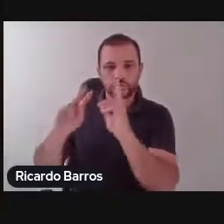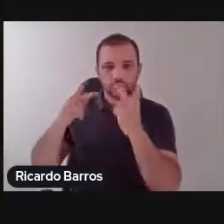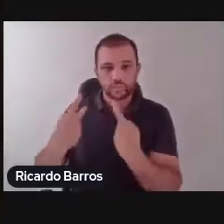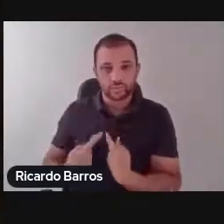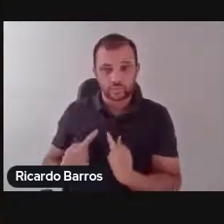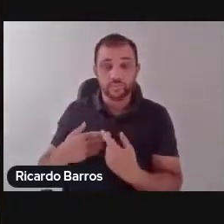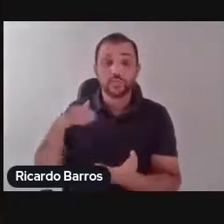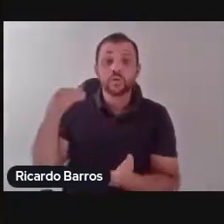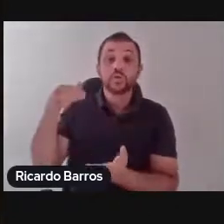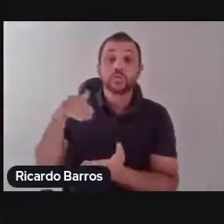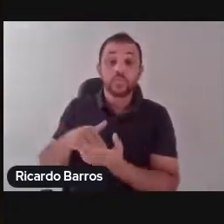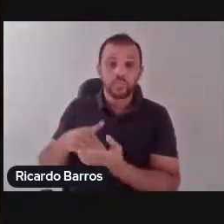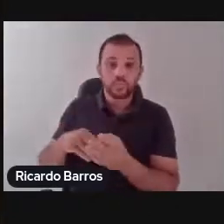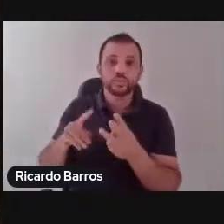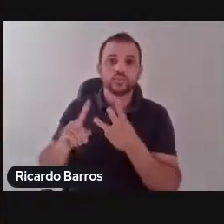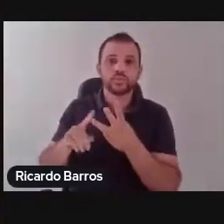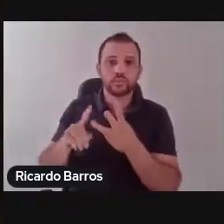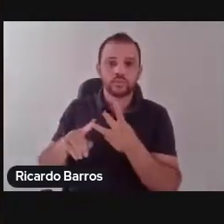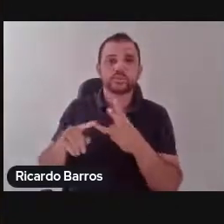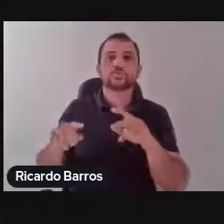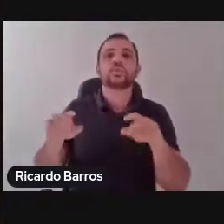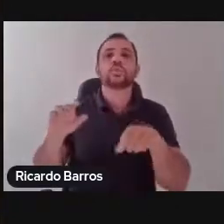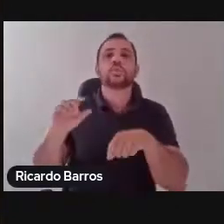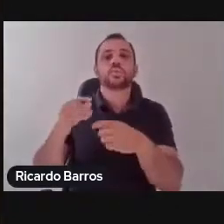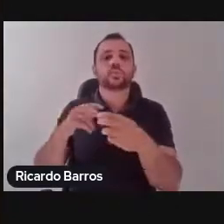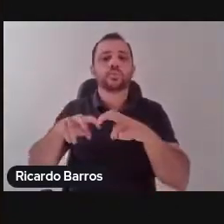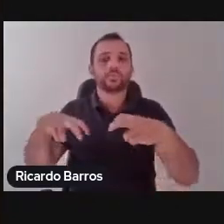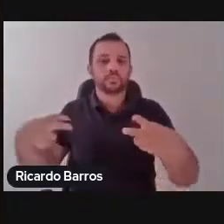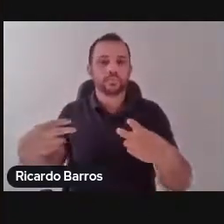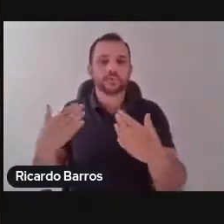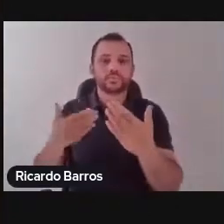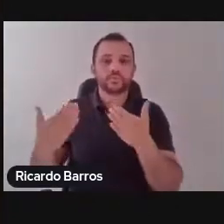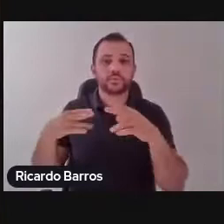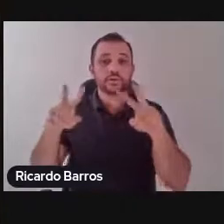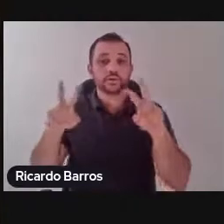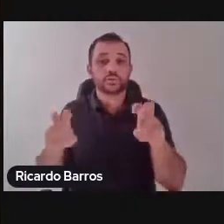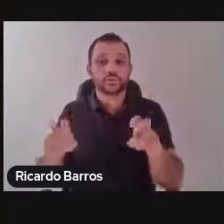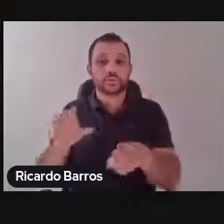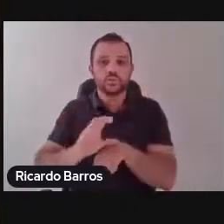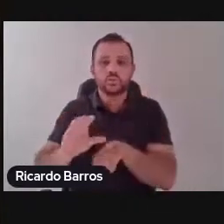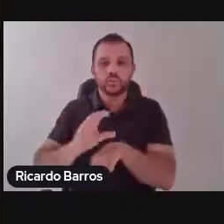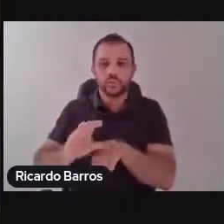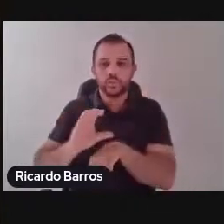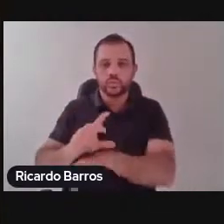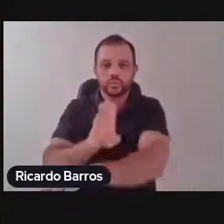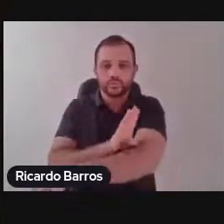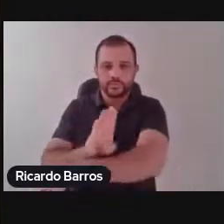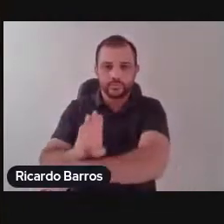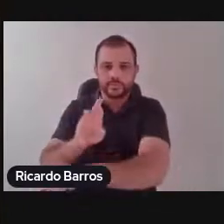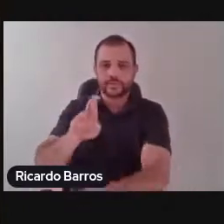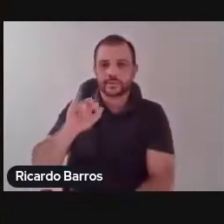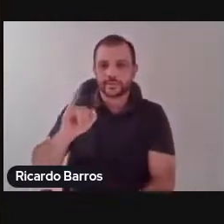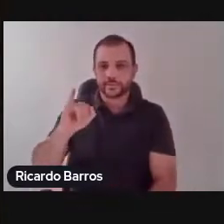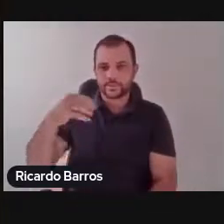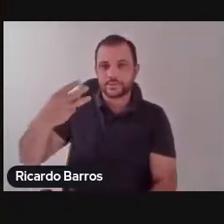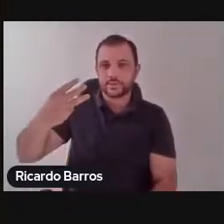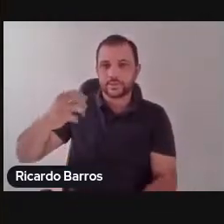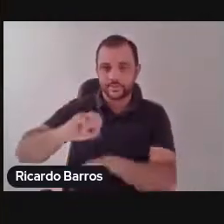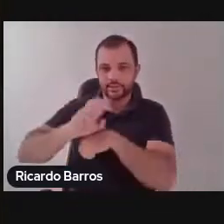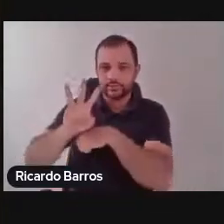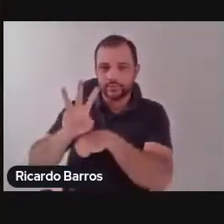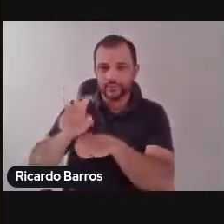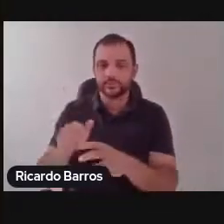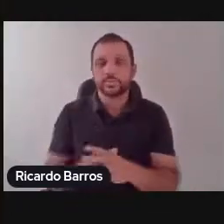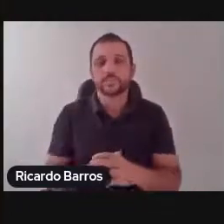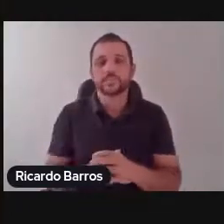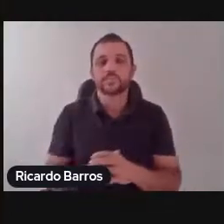bacharelado em R.I. da UEMA, para pensar e intervir bem no mundo. E é justamente falando sobre